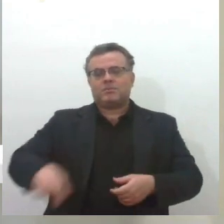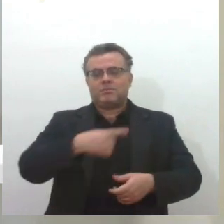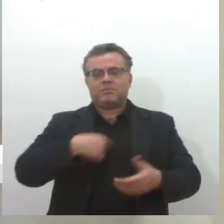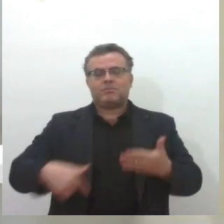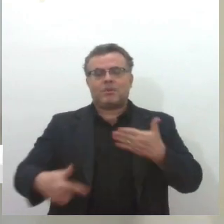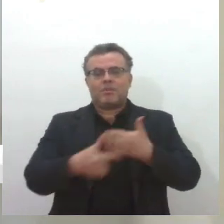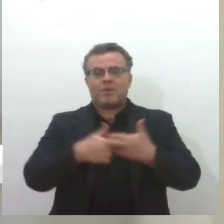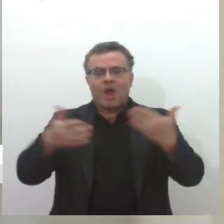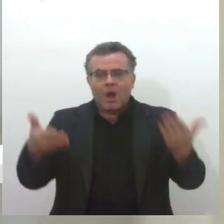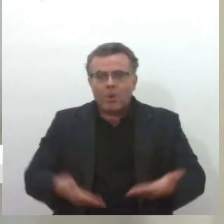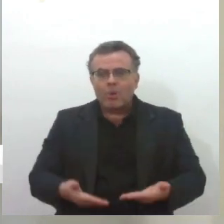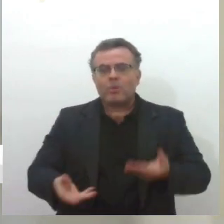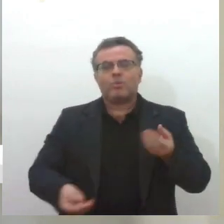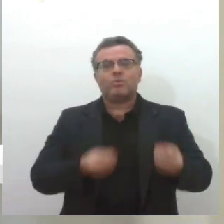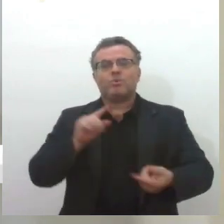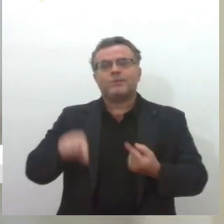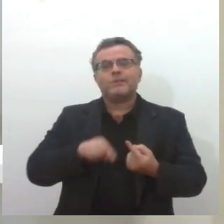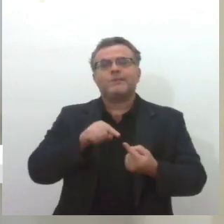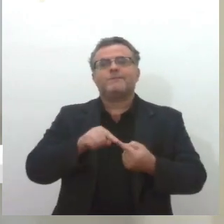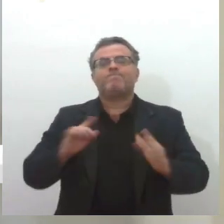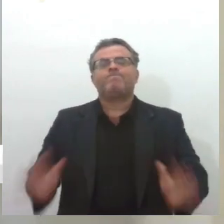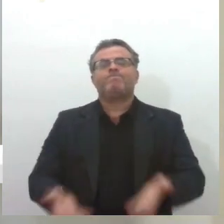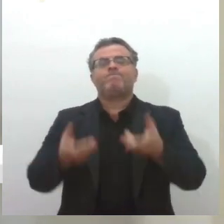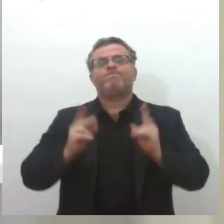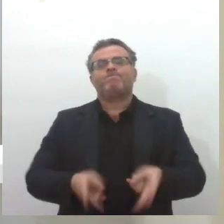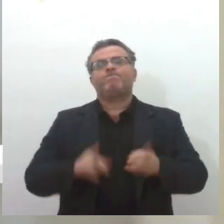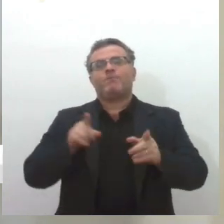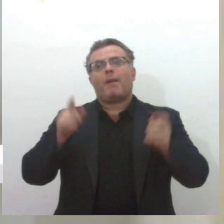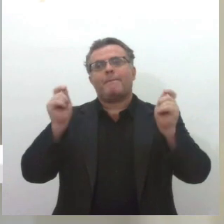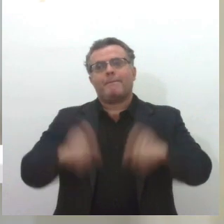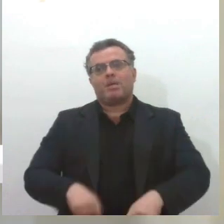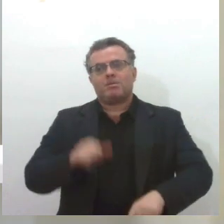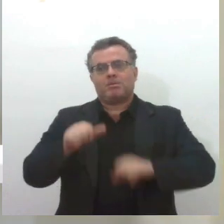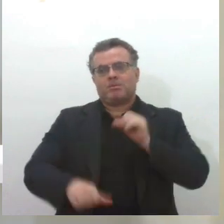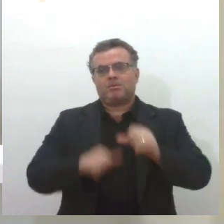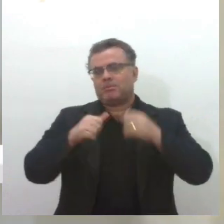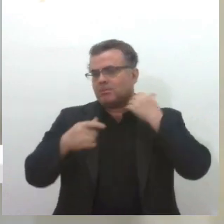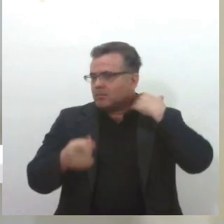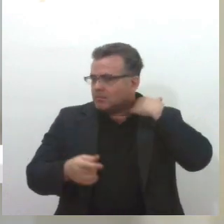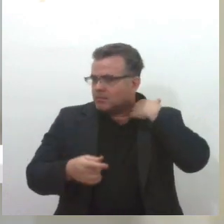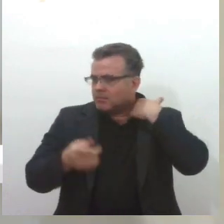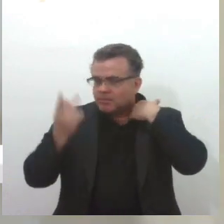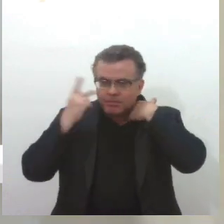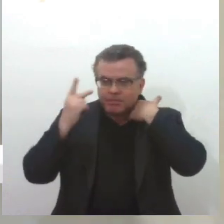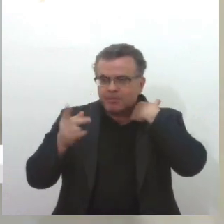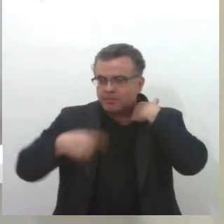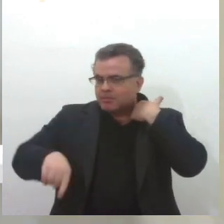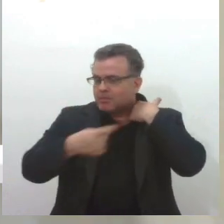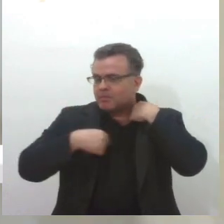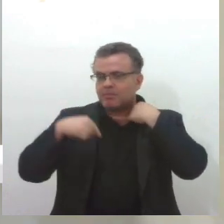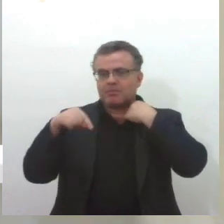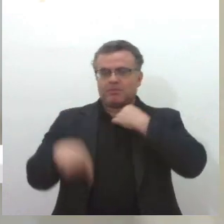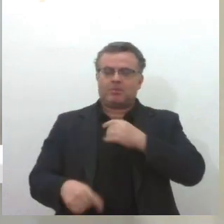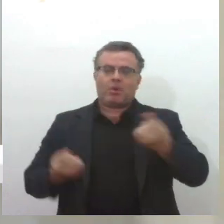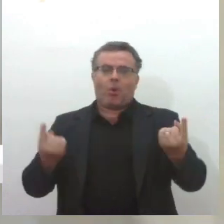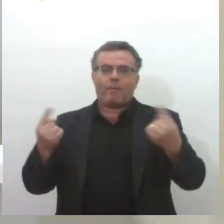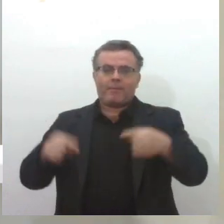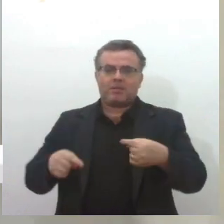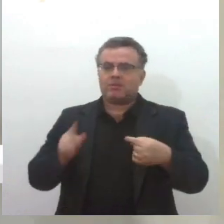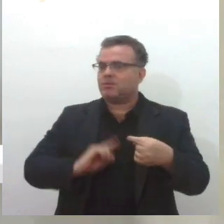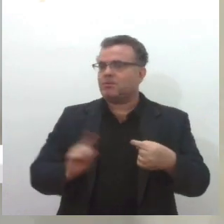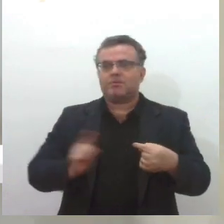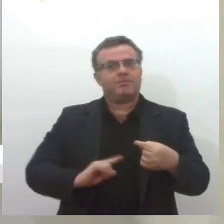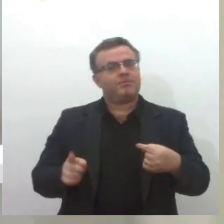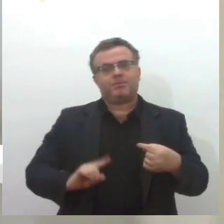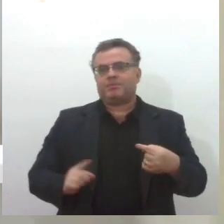instante, é isso, é trazer para elas, que elas, sim, podem estar no lugar que elas quiserem, e que a gente não está aqui para competir com o homem. Eu sempre falo isso,